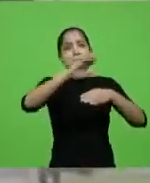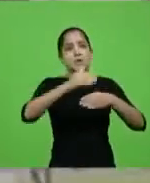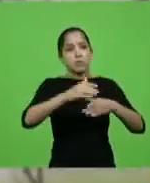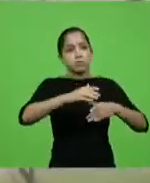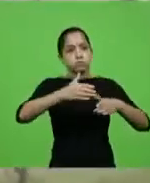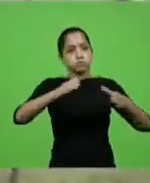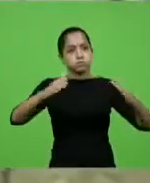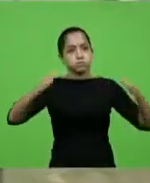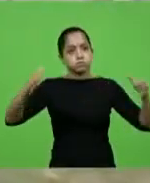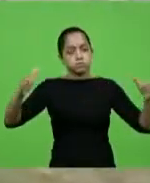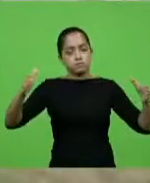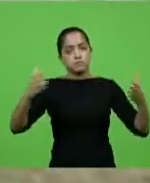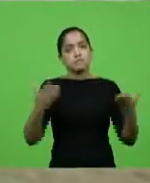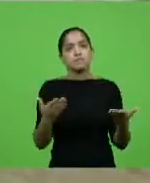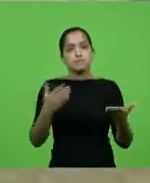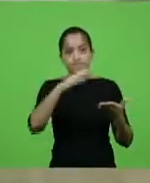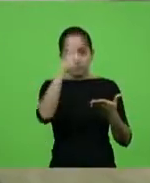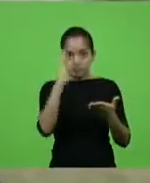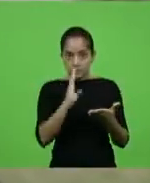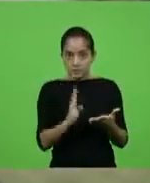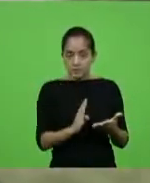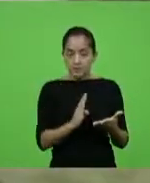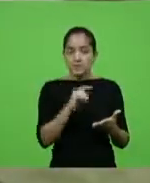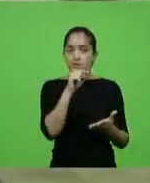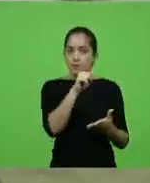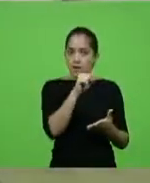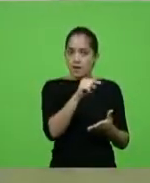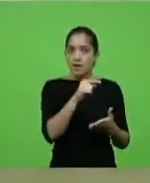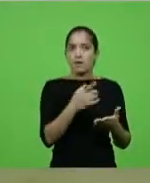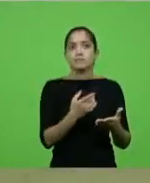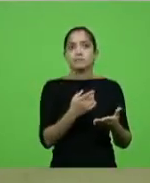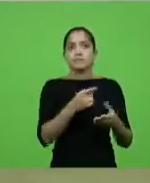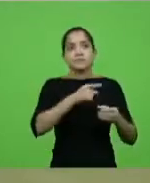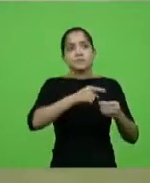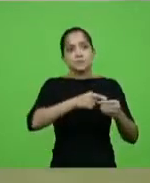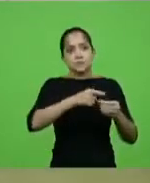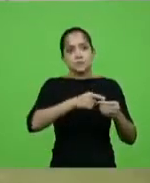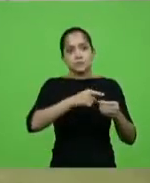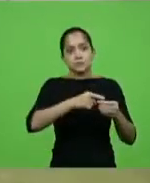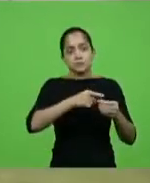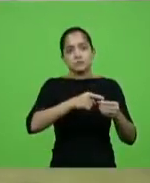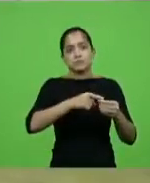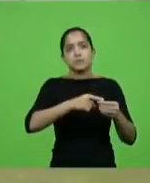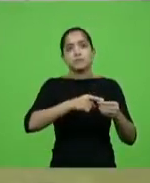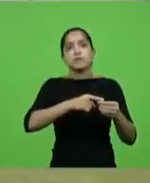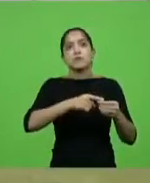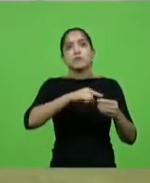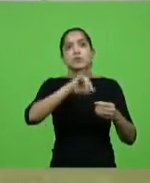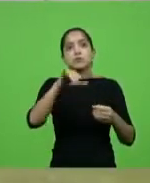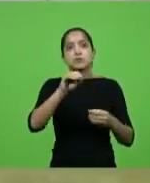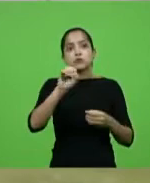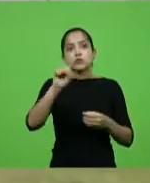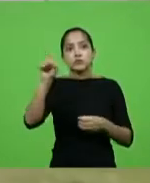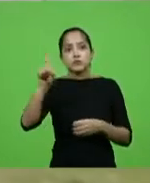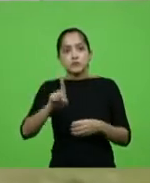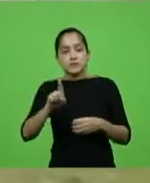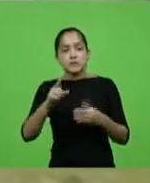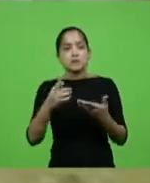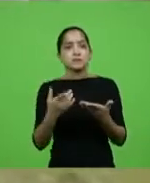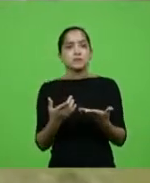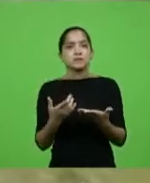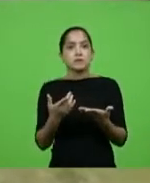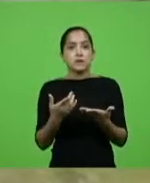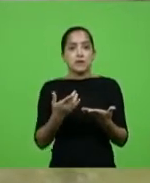incontenção de cheias do Brasil está no município de José Boatê, é verdade, mas ela começou com o município de Ibirama,